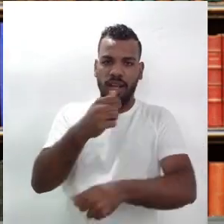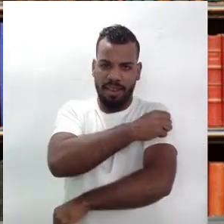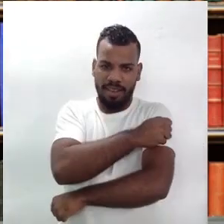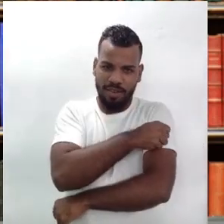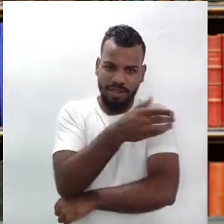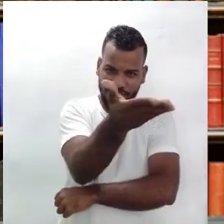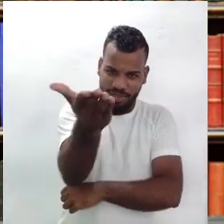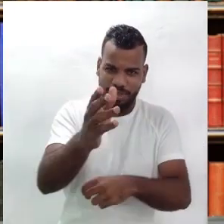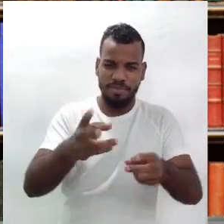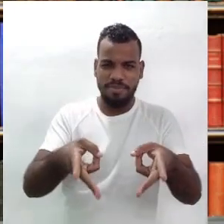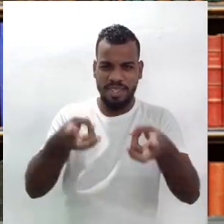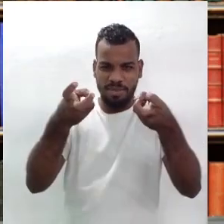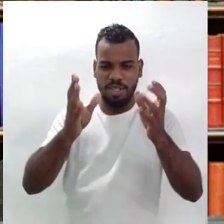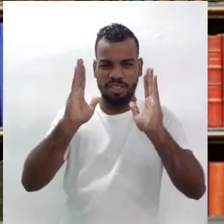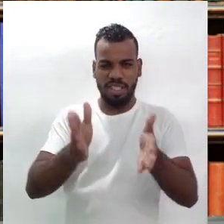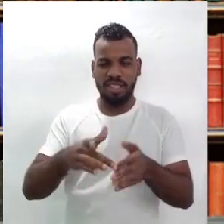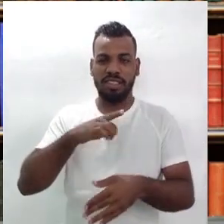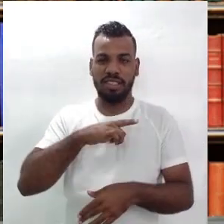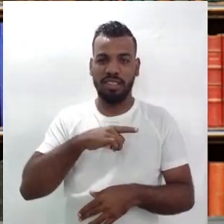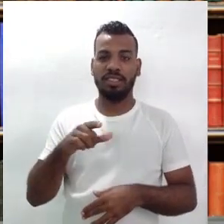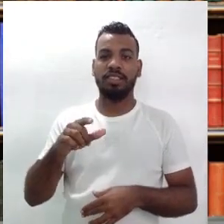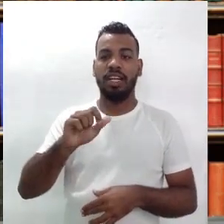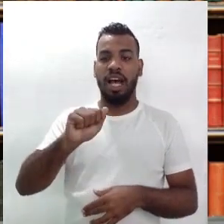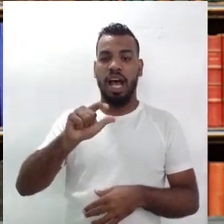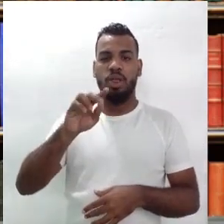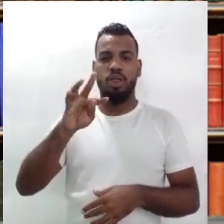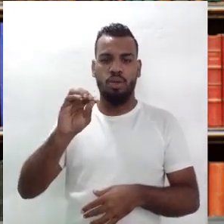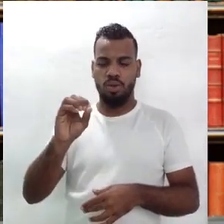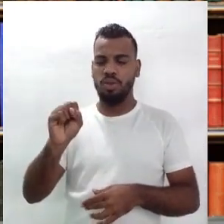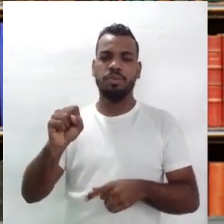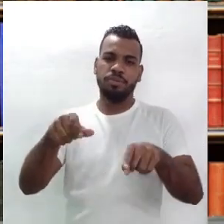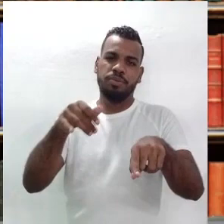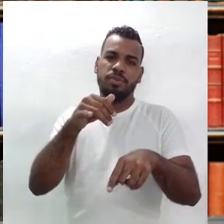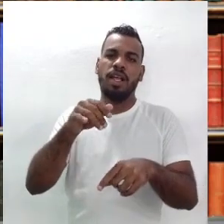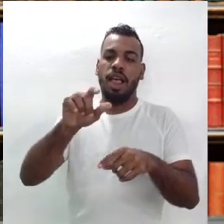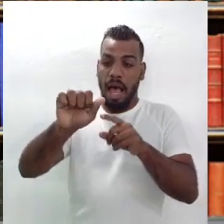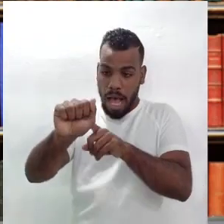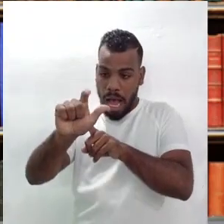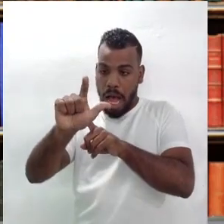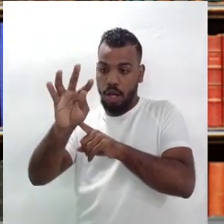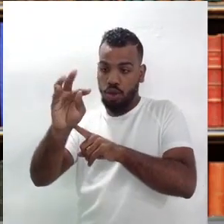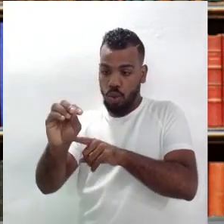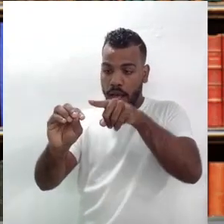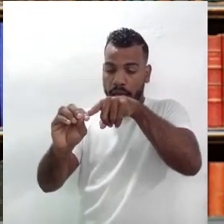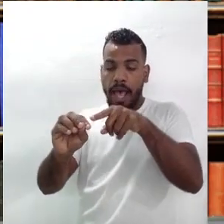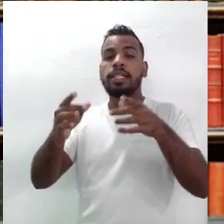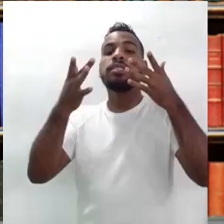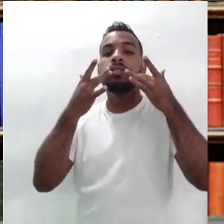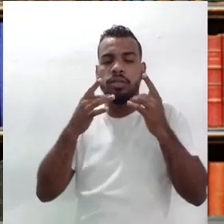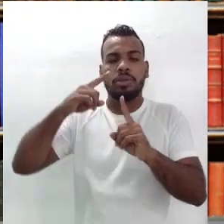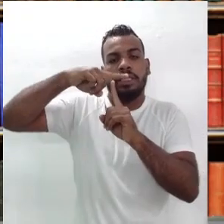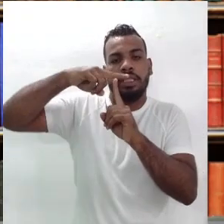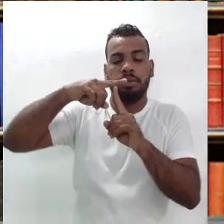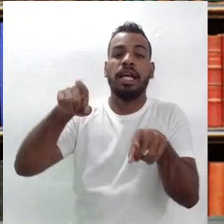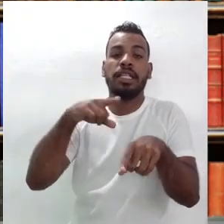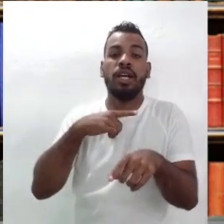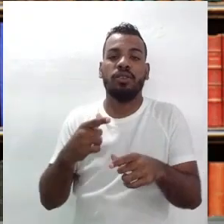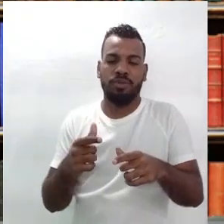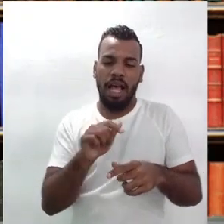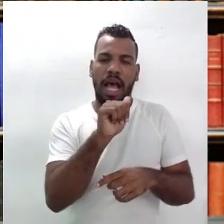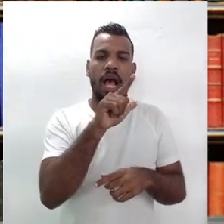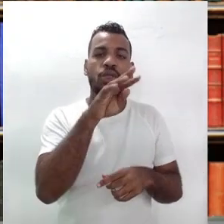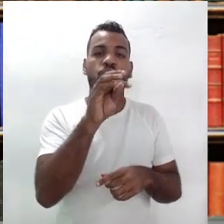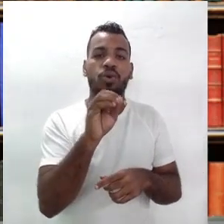já devem perceber, nos autos de Ariano, inclusive da compadecida, tem sempre o elemento, o cômico, o